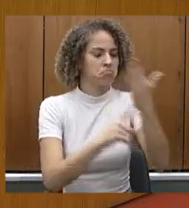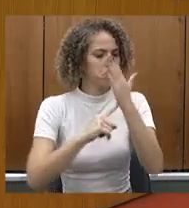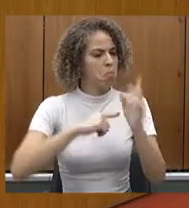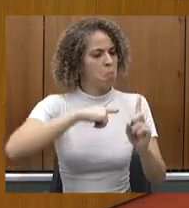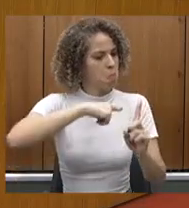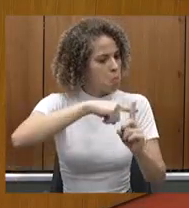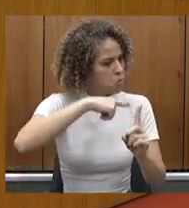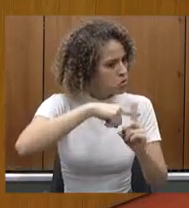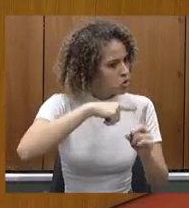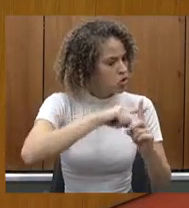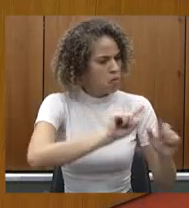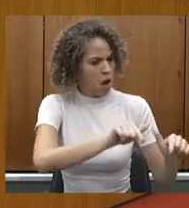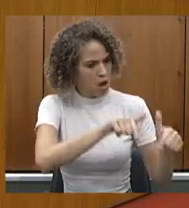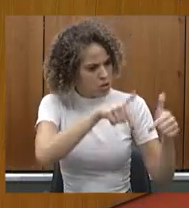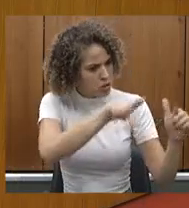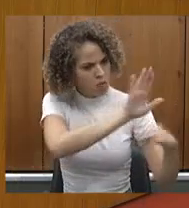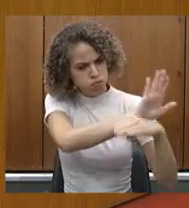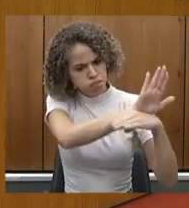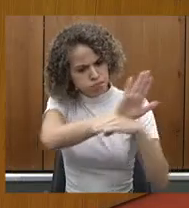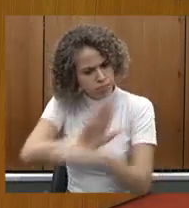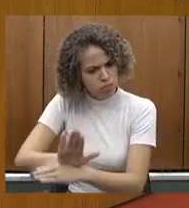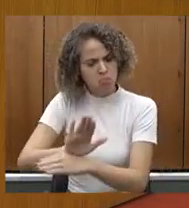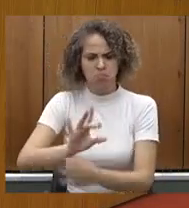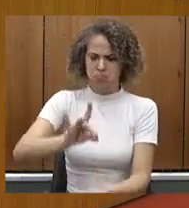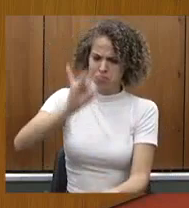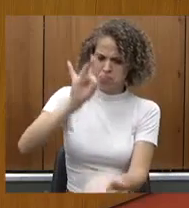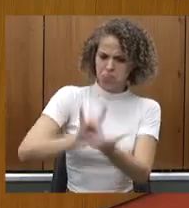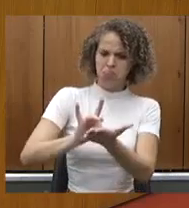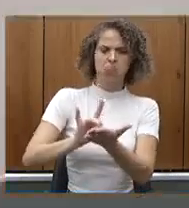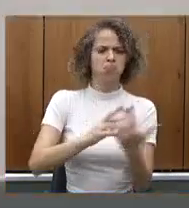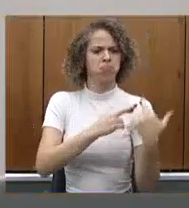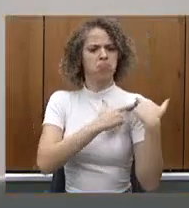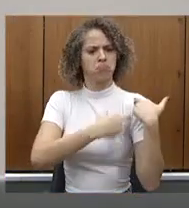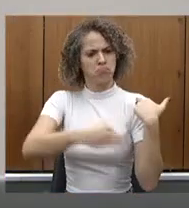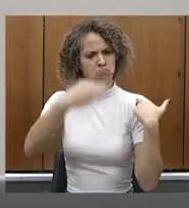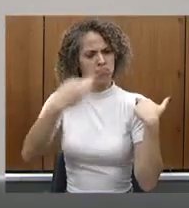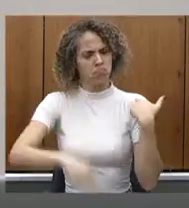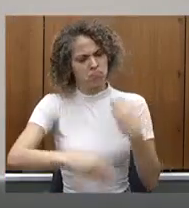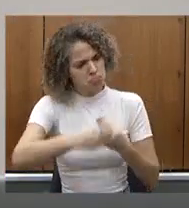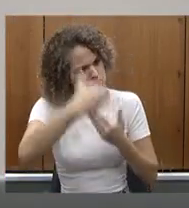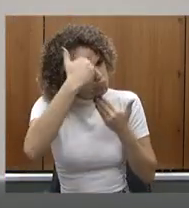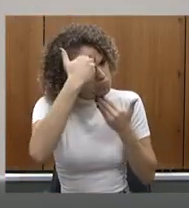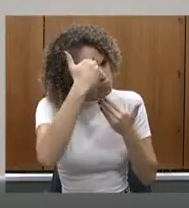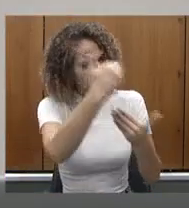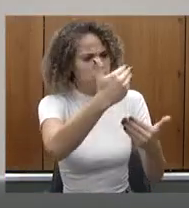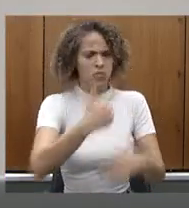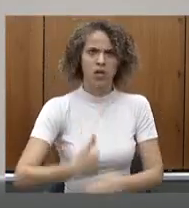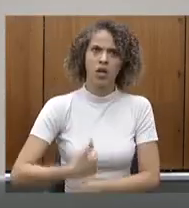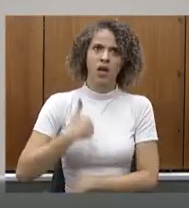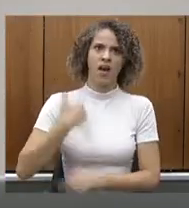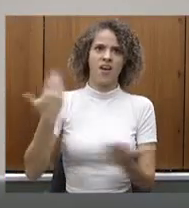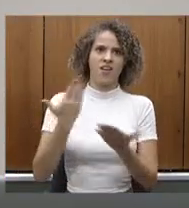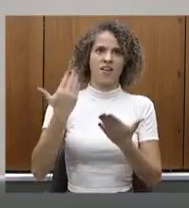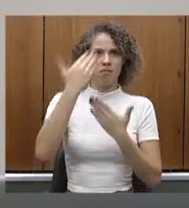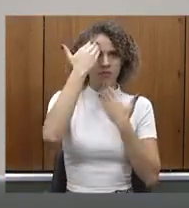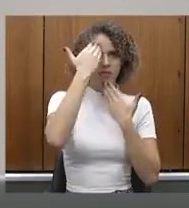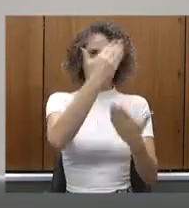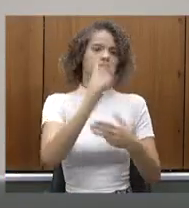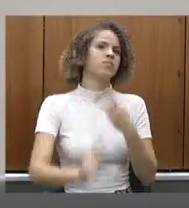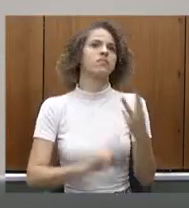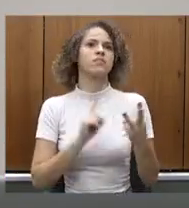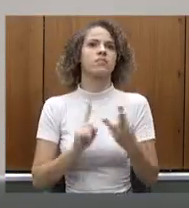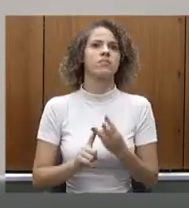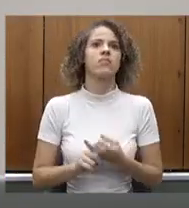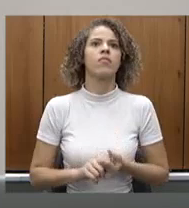por essa ação fundamental, pontual e no momento certo. Muito obrigada. Fica aqui o meu agradecimento. Eu queria